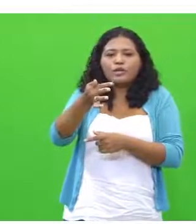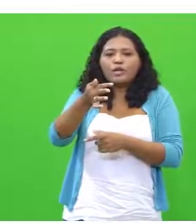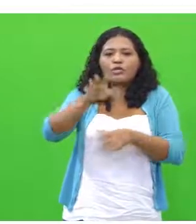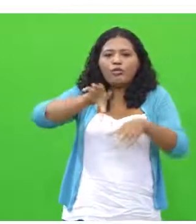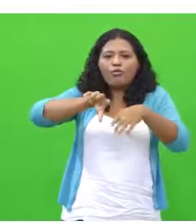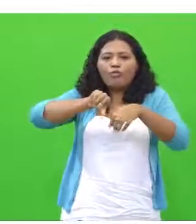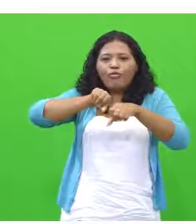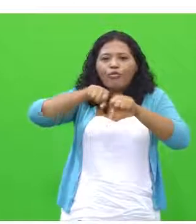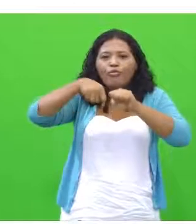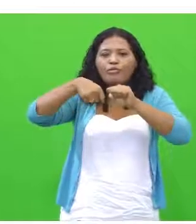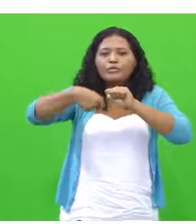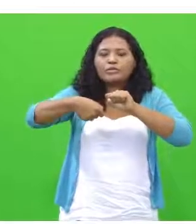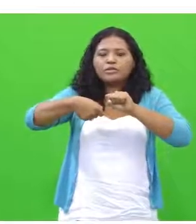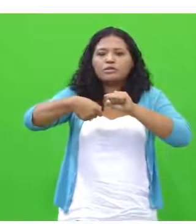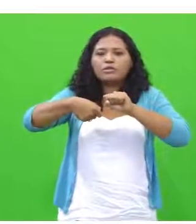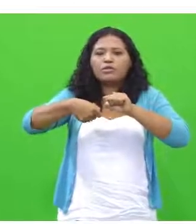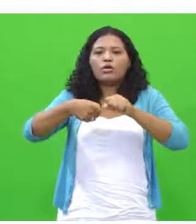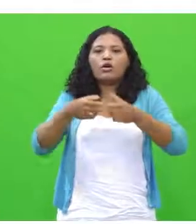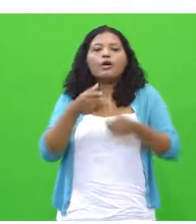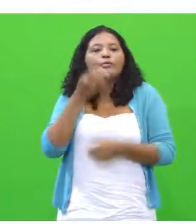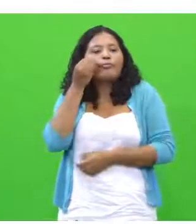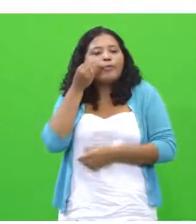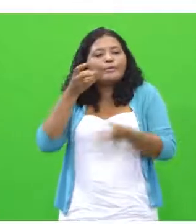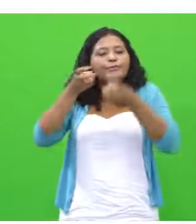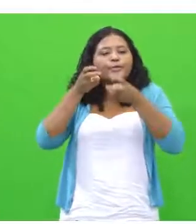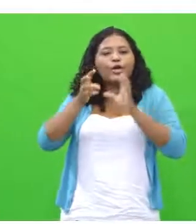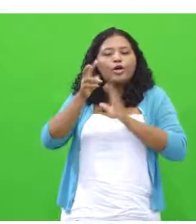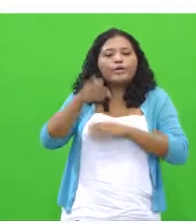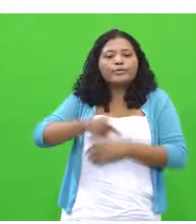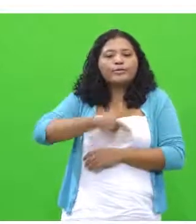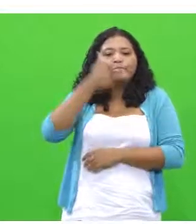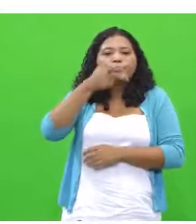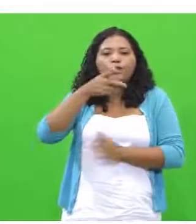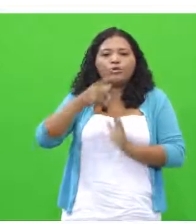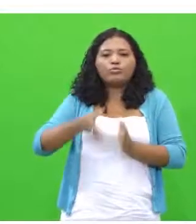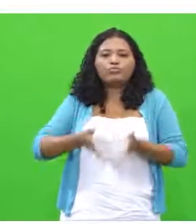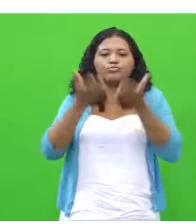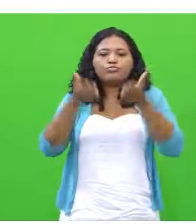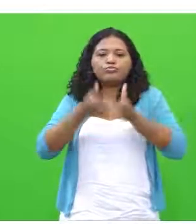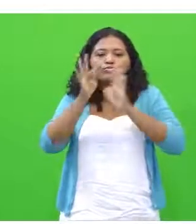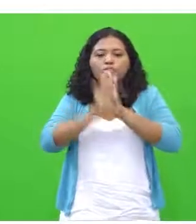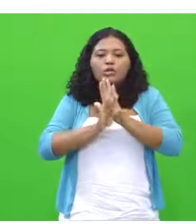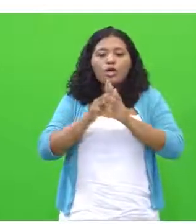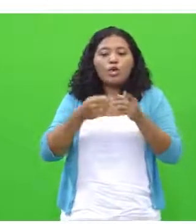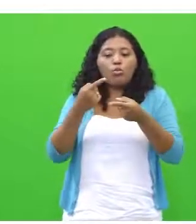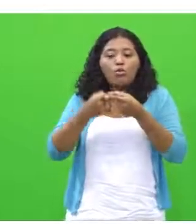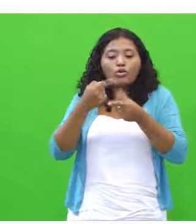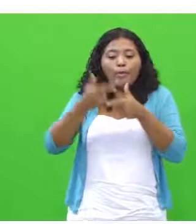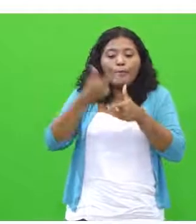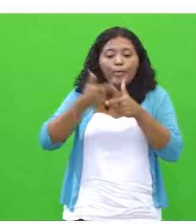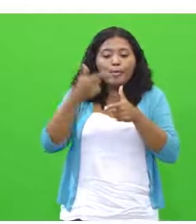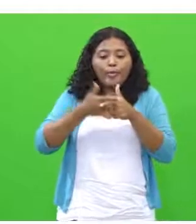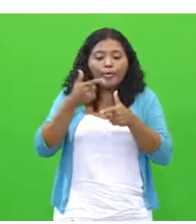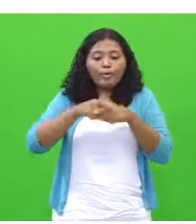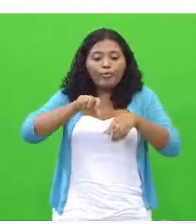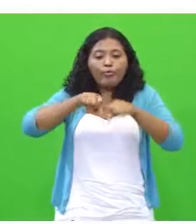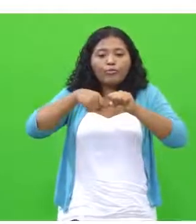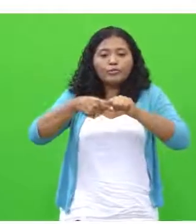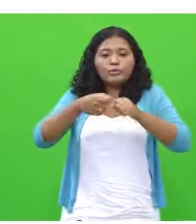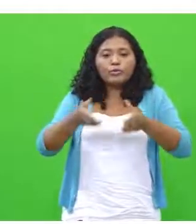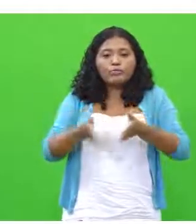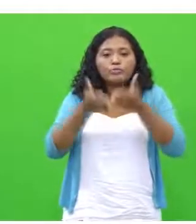formação, olha, atendendo aí o texto motivador 3, podem ser prejudicadas em sua formação com prejuízos físicos,